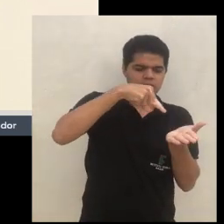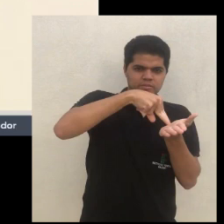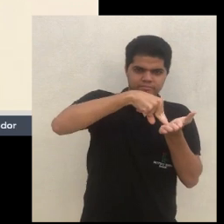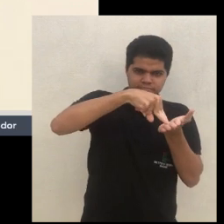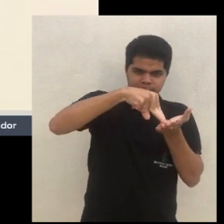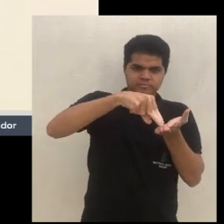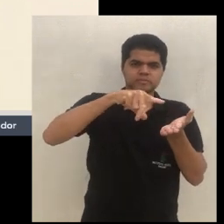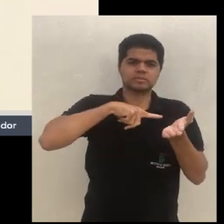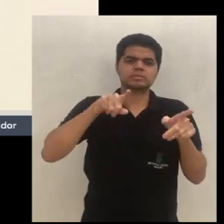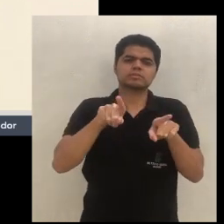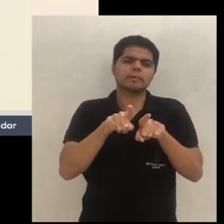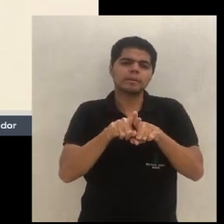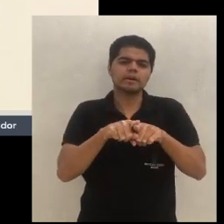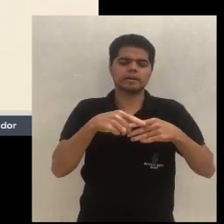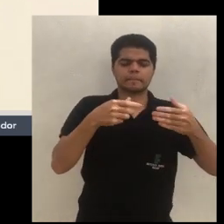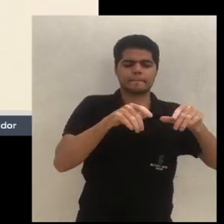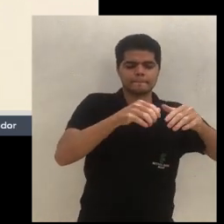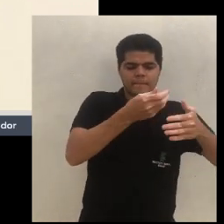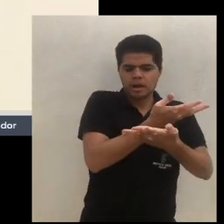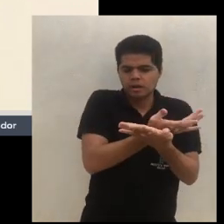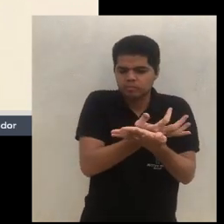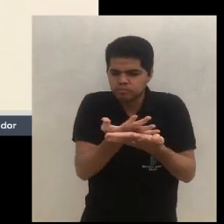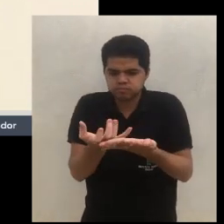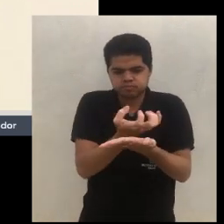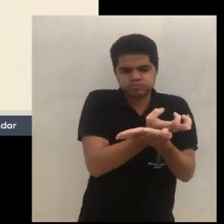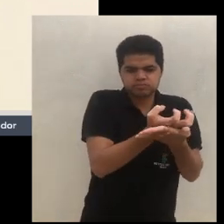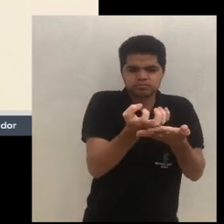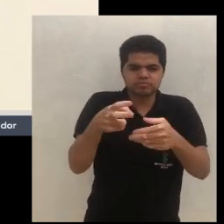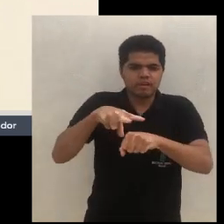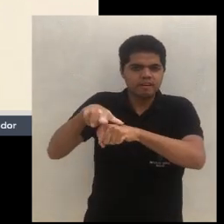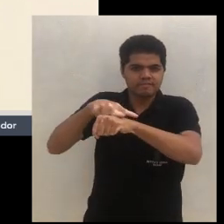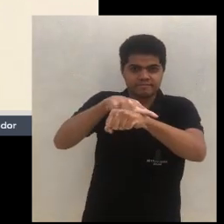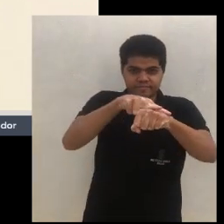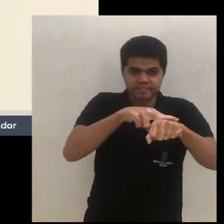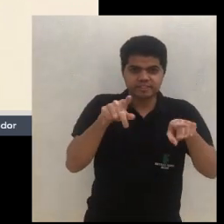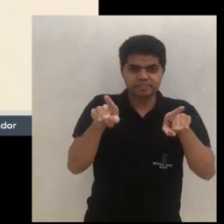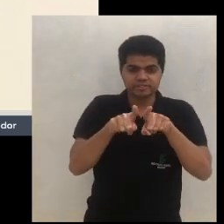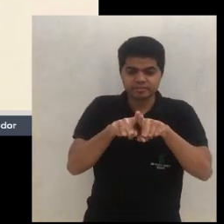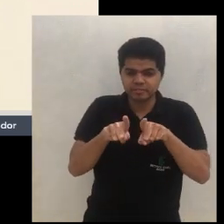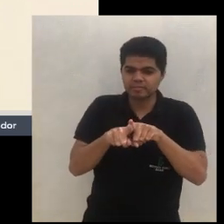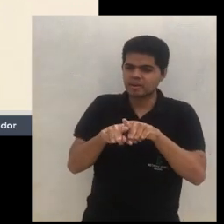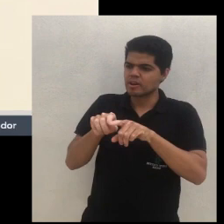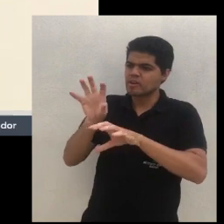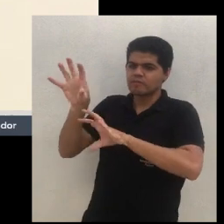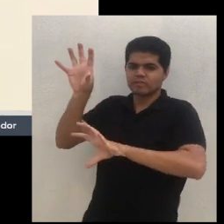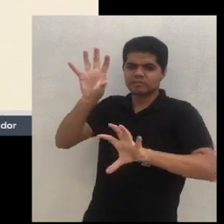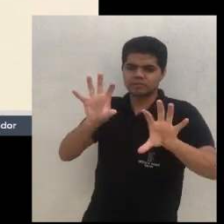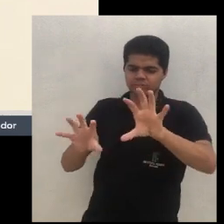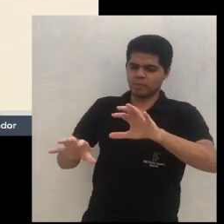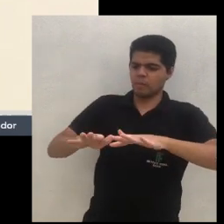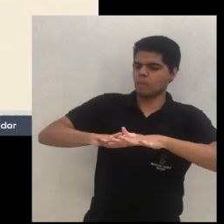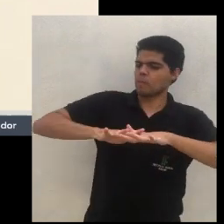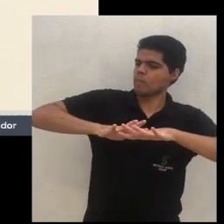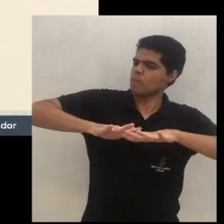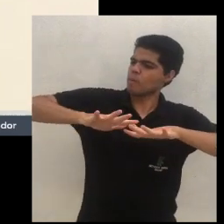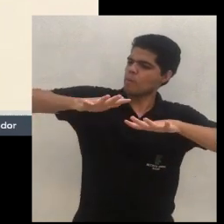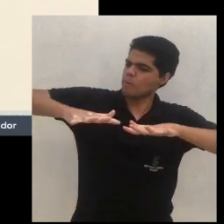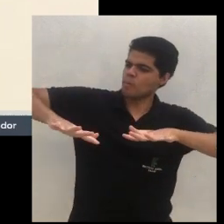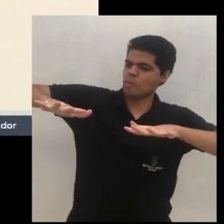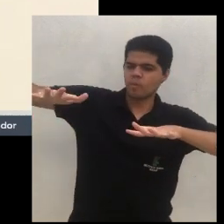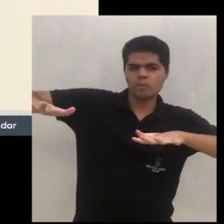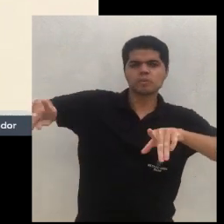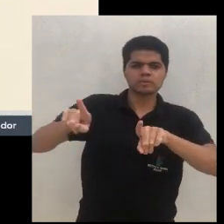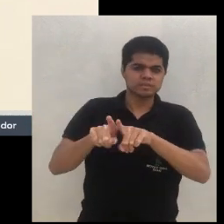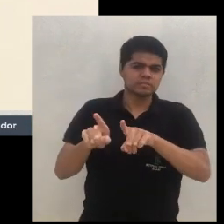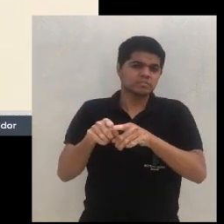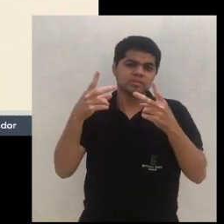que eu tenho uma parte ali com o pacho, lá de onde vem a árvore, você tem sistemas zonais, né? E você tem sistema misto,